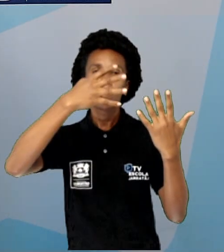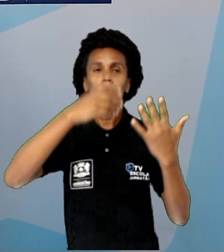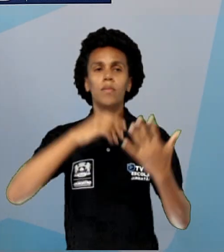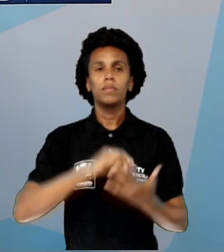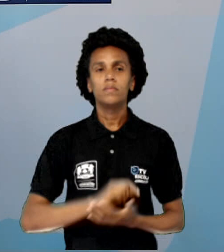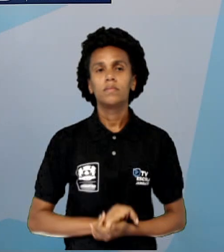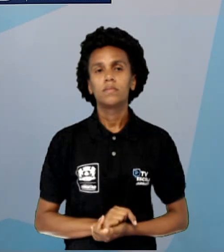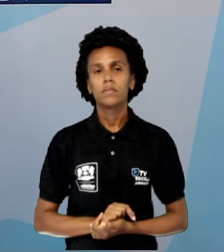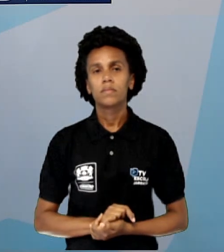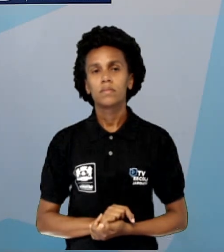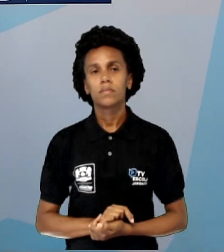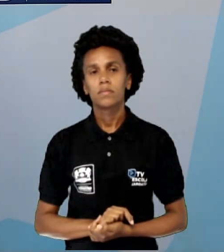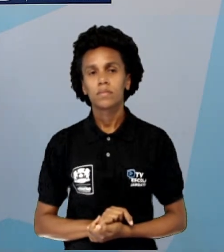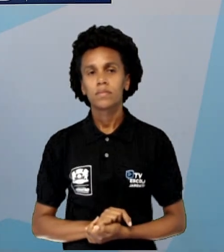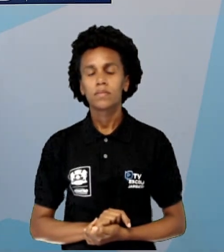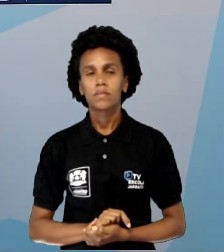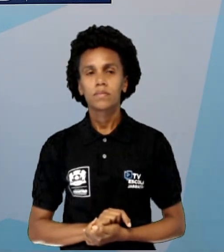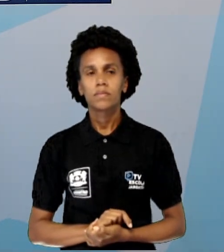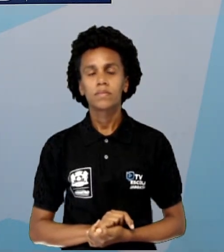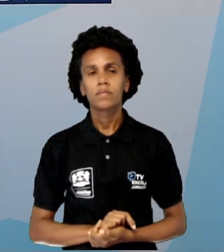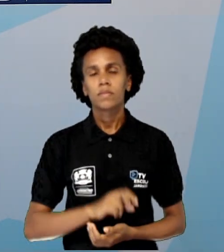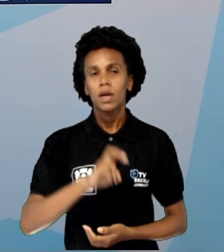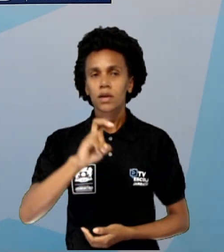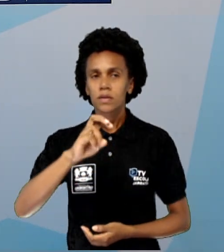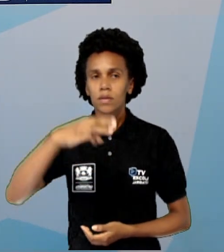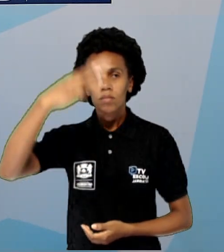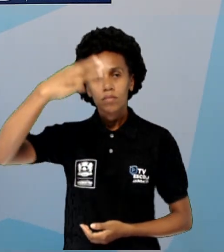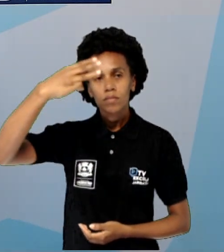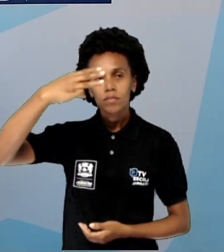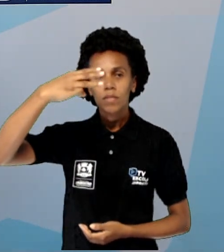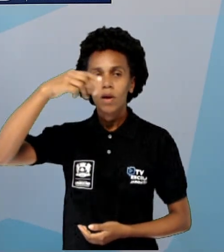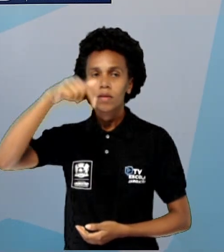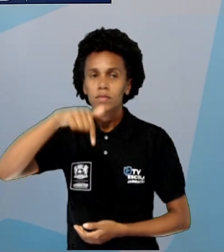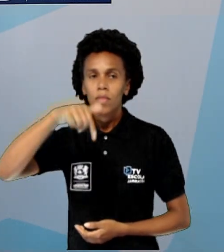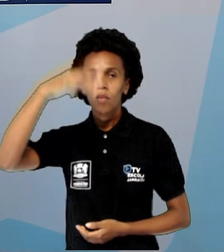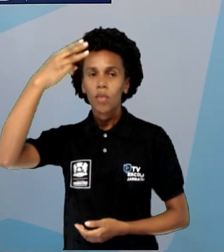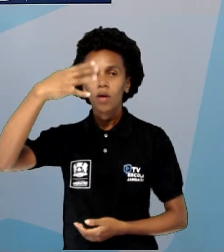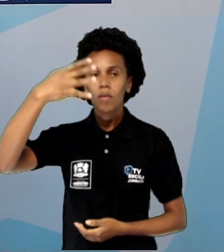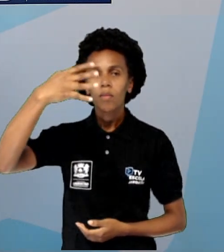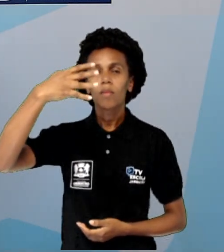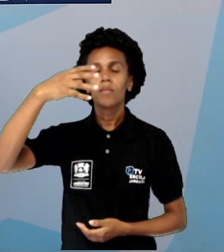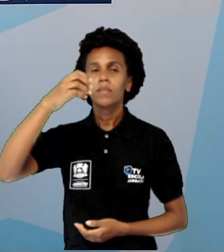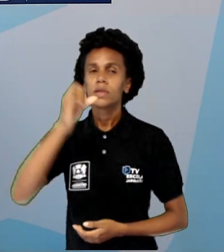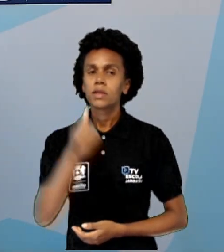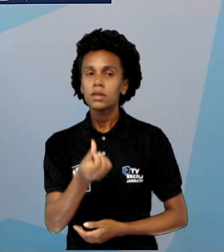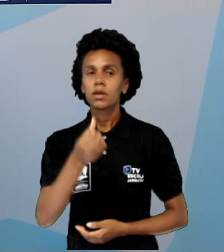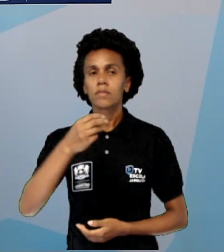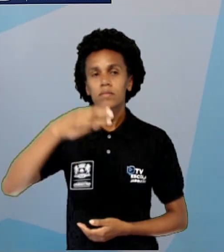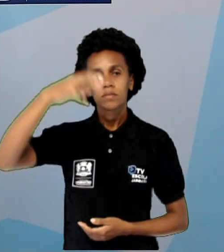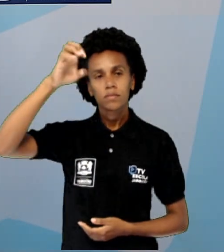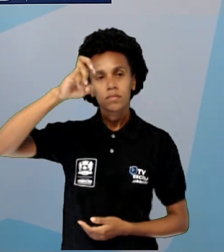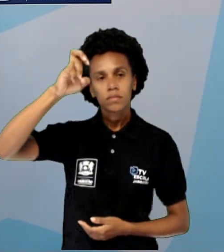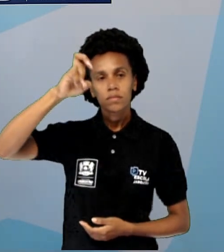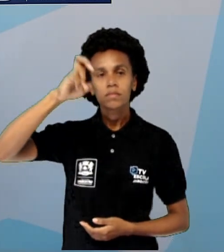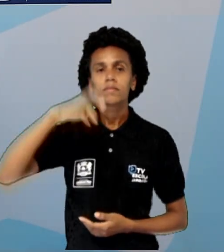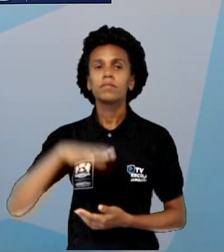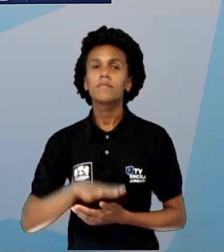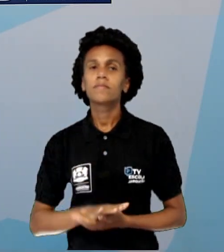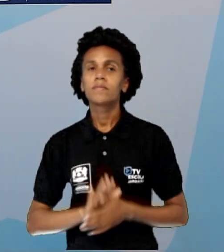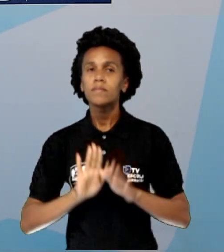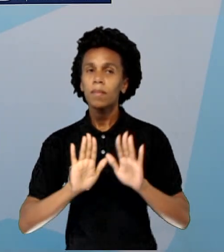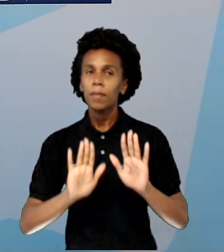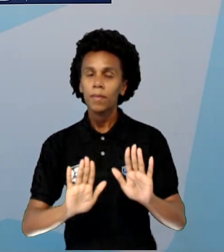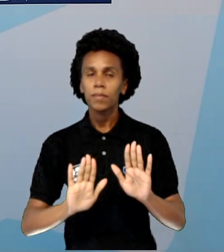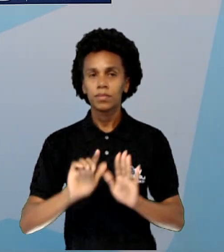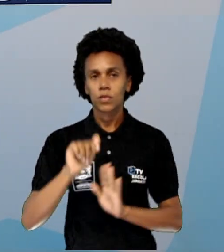terceira potência, 7 elevado à quarta potência, 6 elevado à quinta potência. Porém, o 2 e